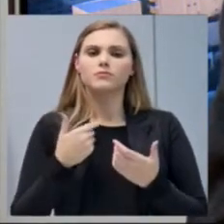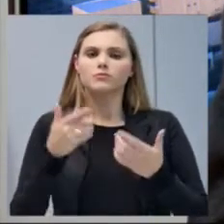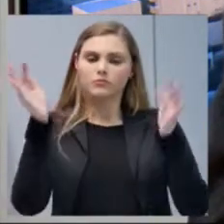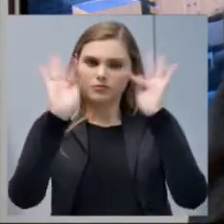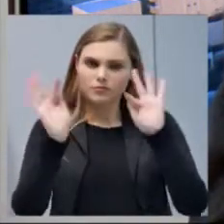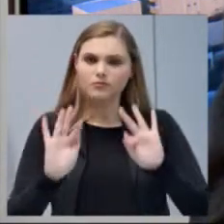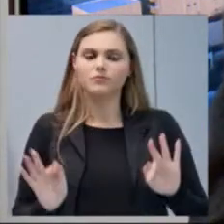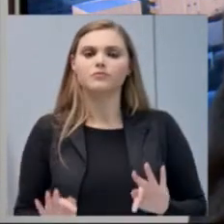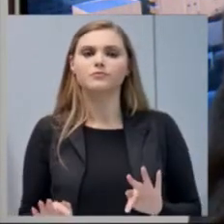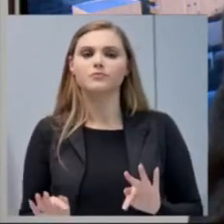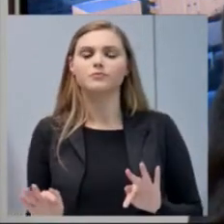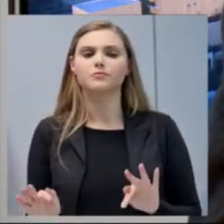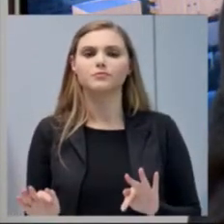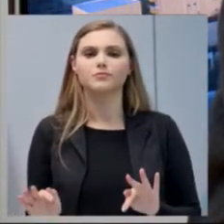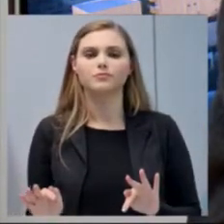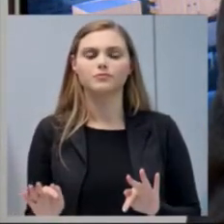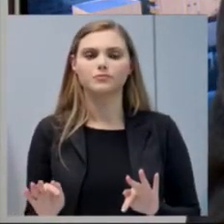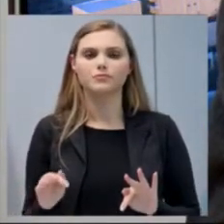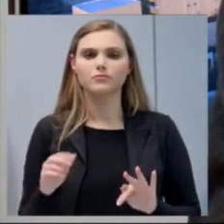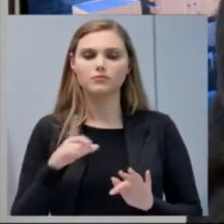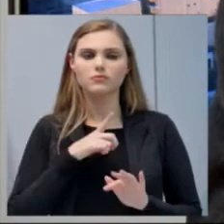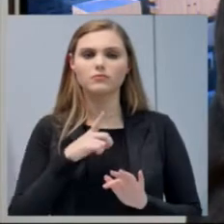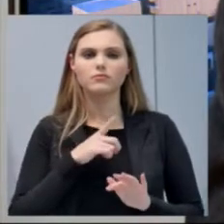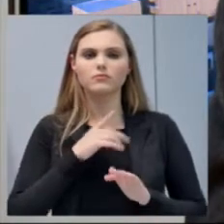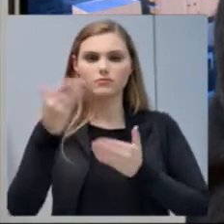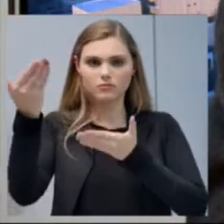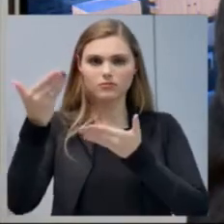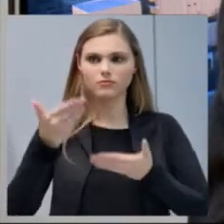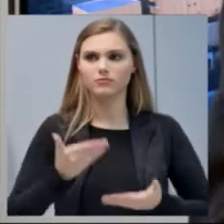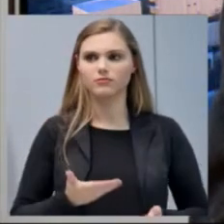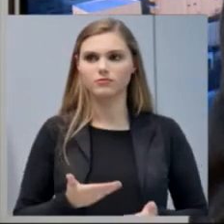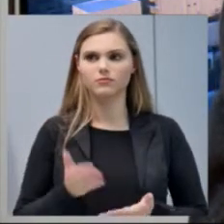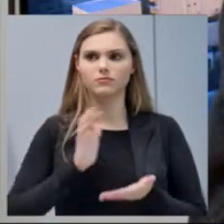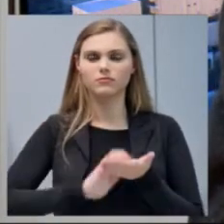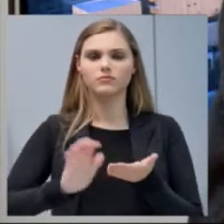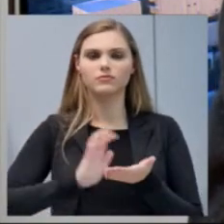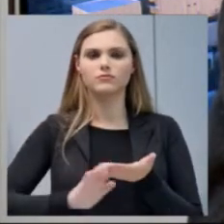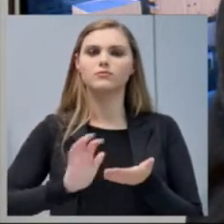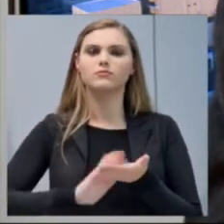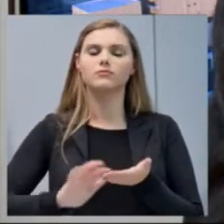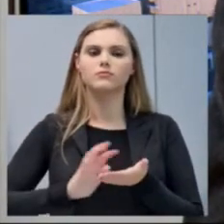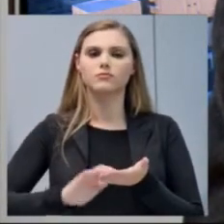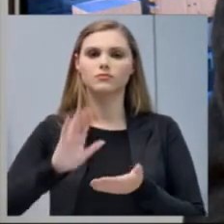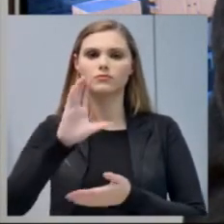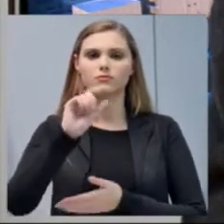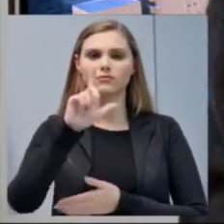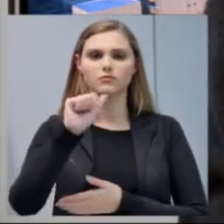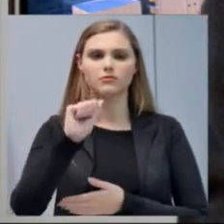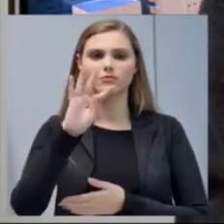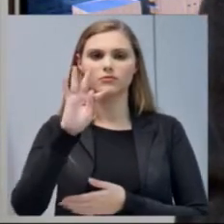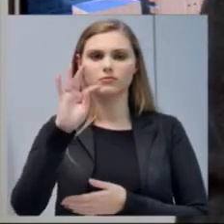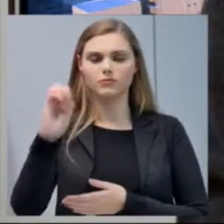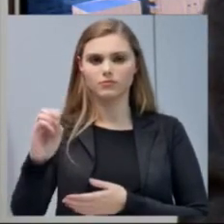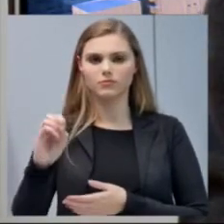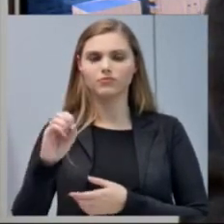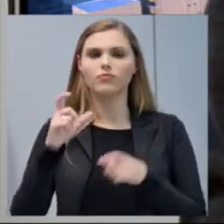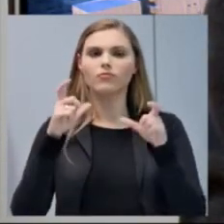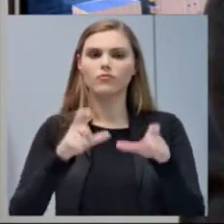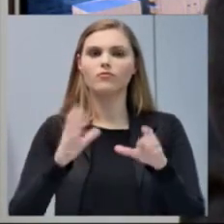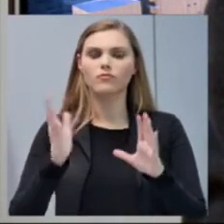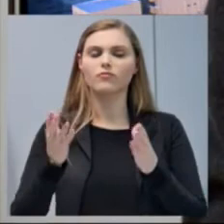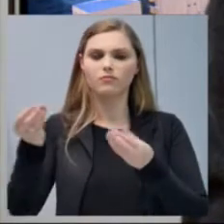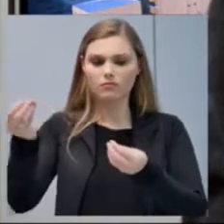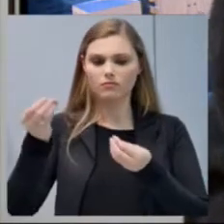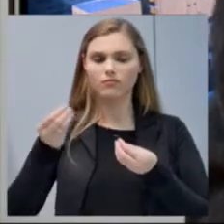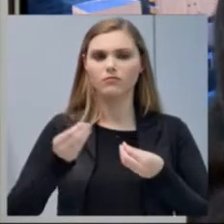em receber a visita do secretário do Valdir Culato, onde ele trouxe já, de imediatamente,